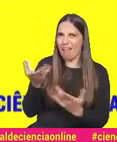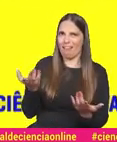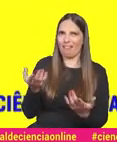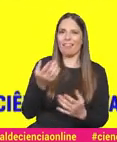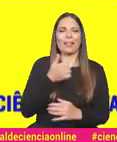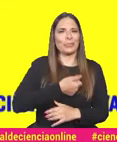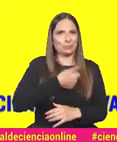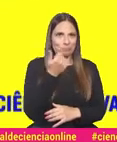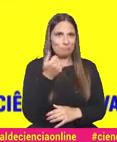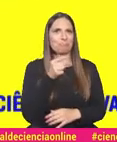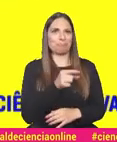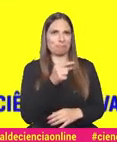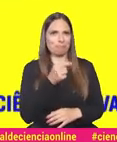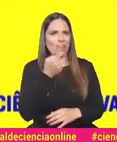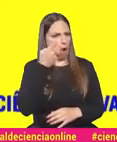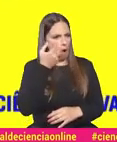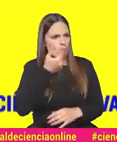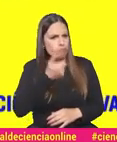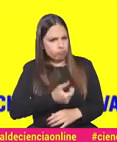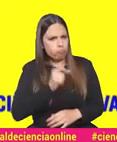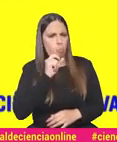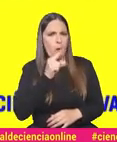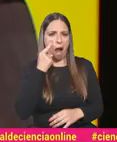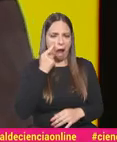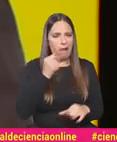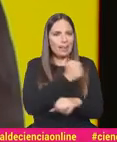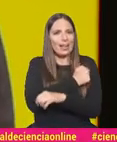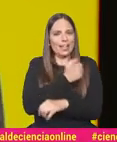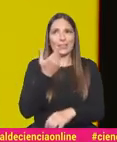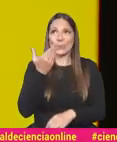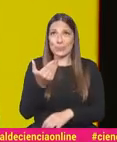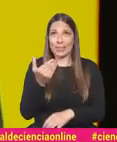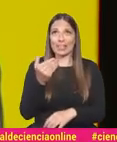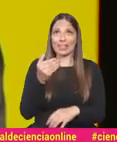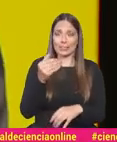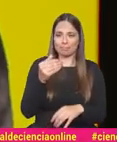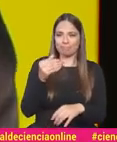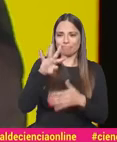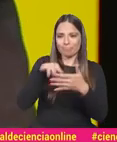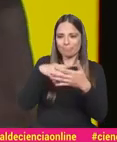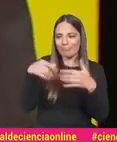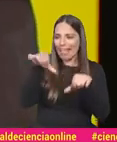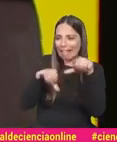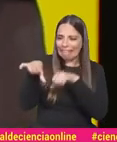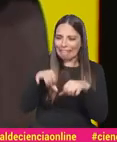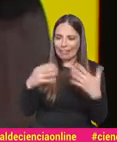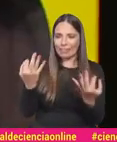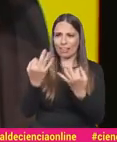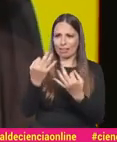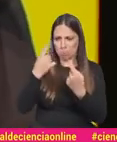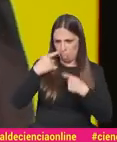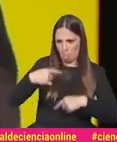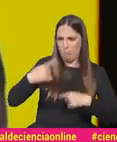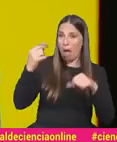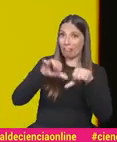Muito bem. É uma grande experiência que podemos fazer em casa. Muito obrigado. Agradecemos este Química Portabela. E é, de facto, um verdadeiro show de